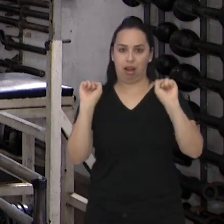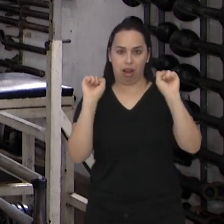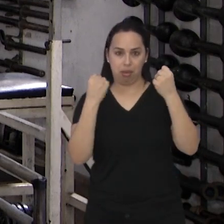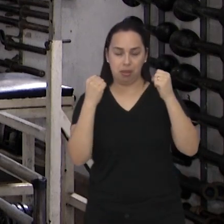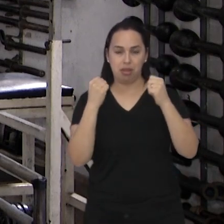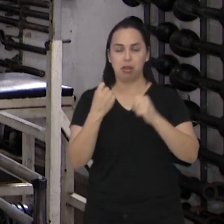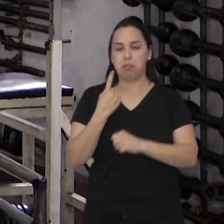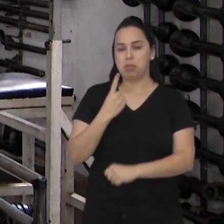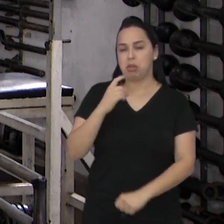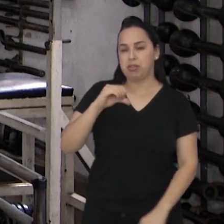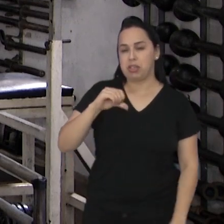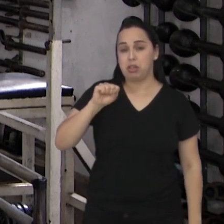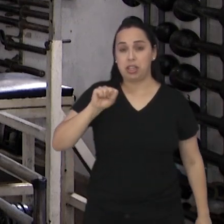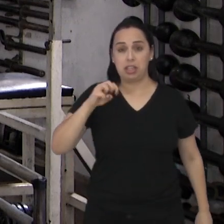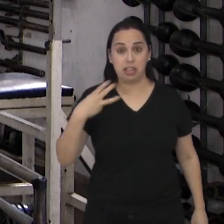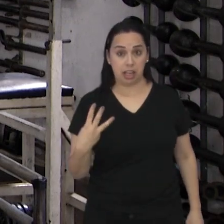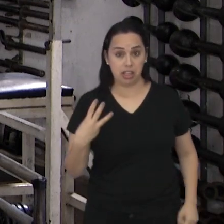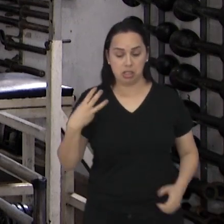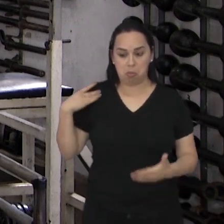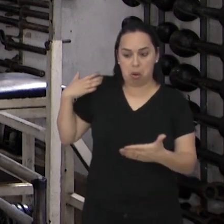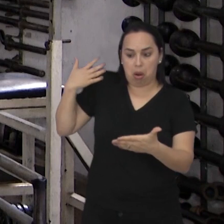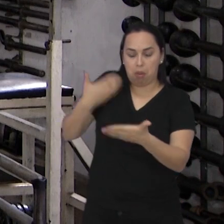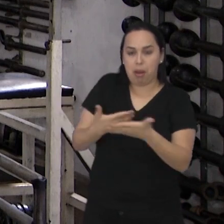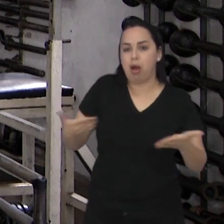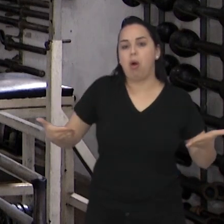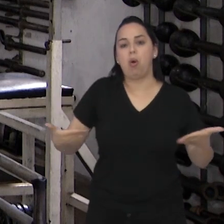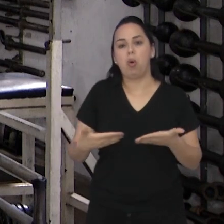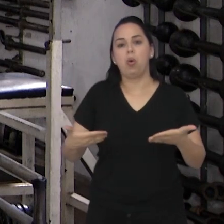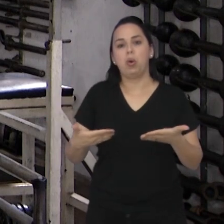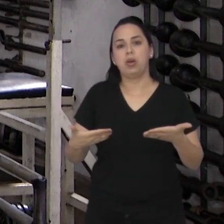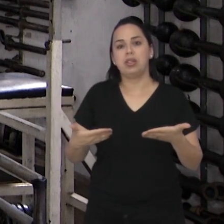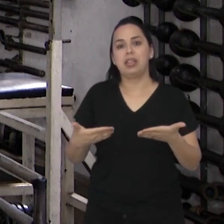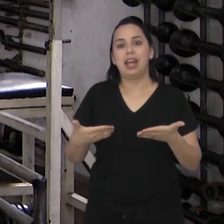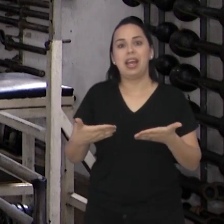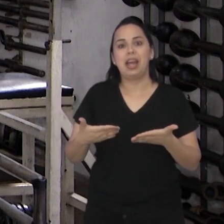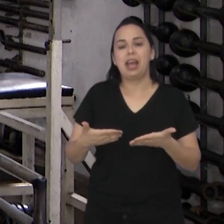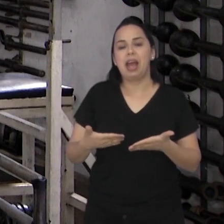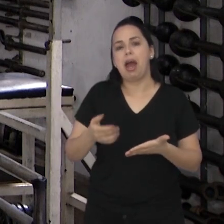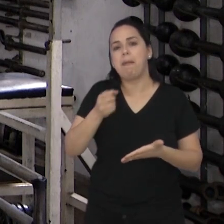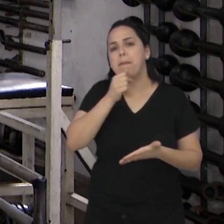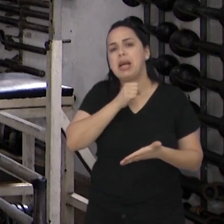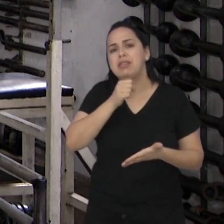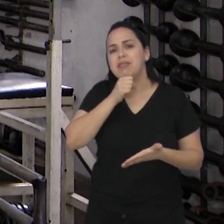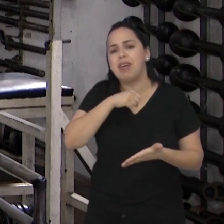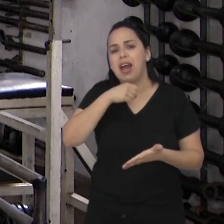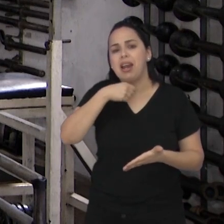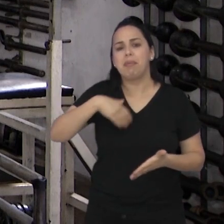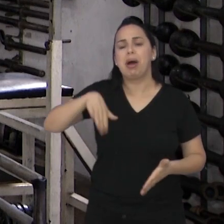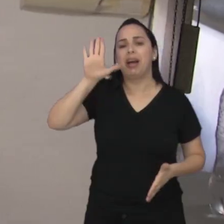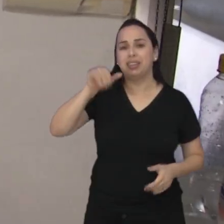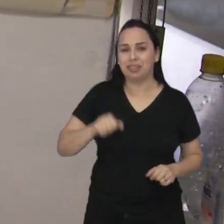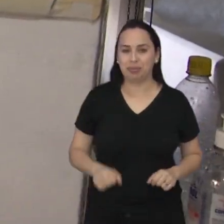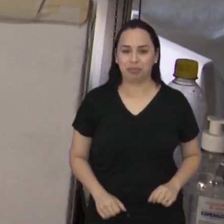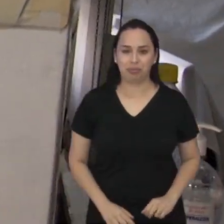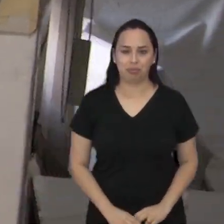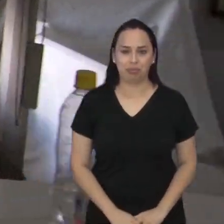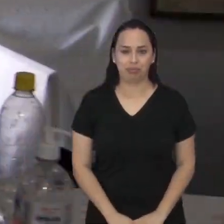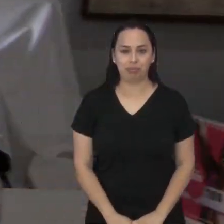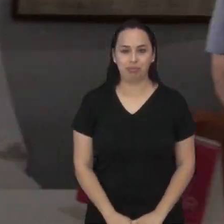1983. Hoje, ela é a mais antiga em funcionamento da cidade.